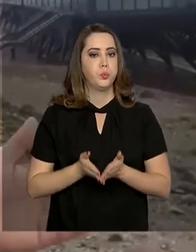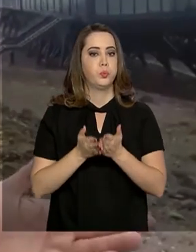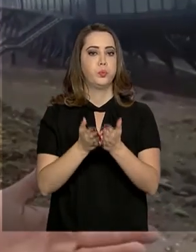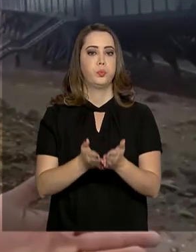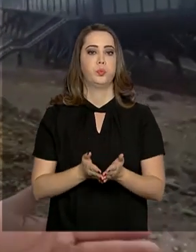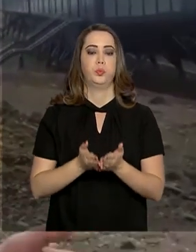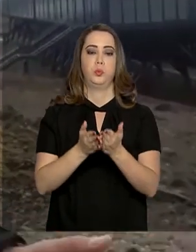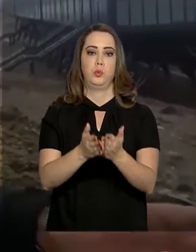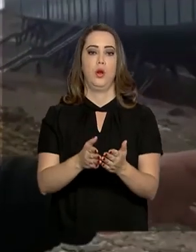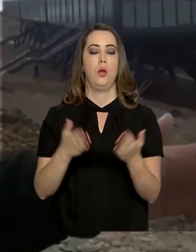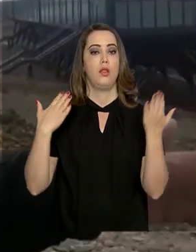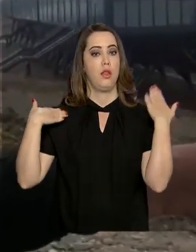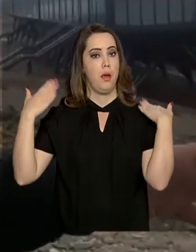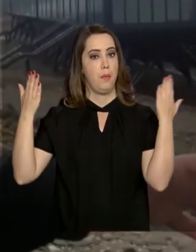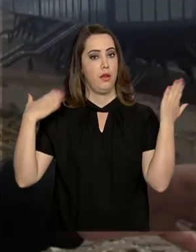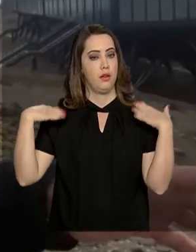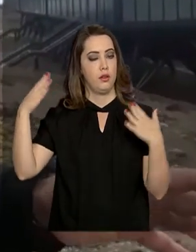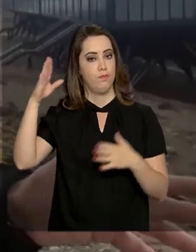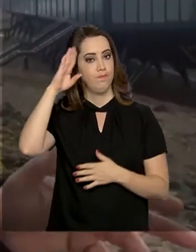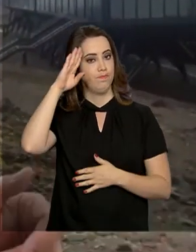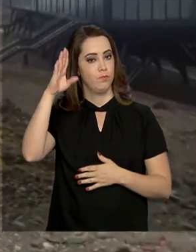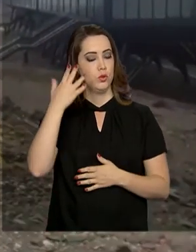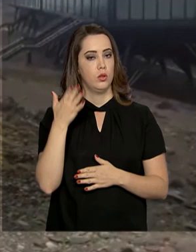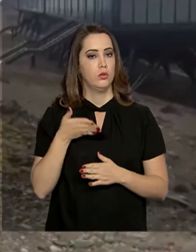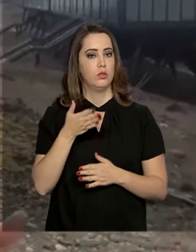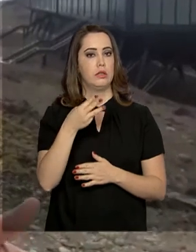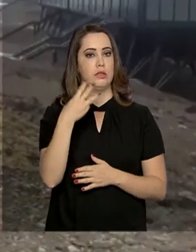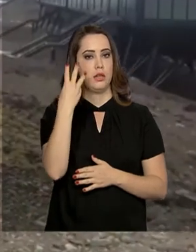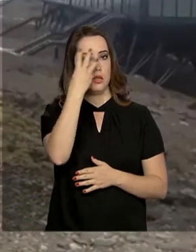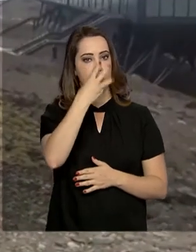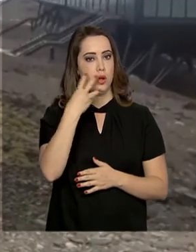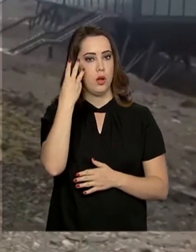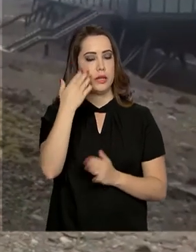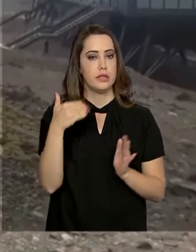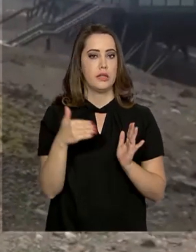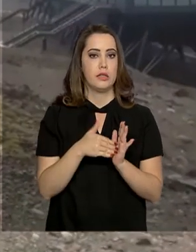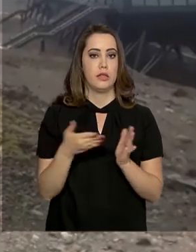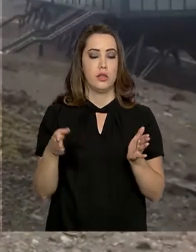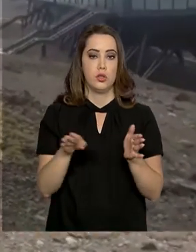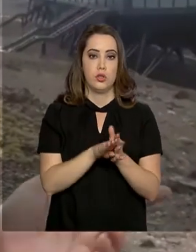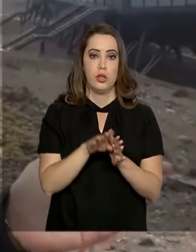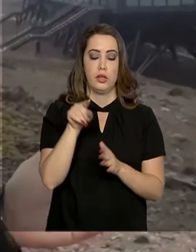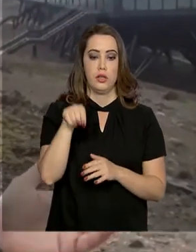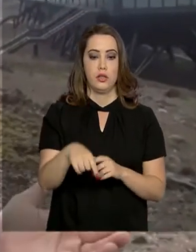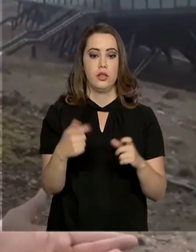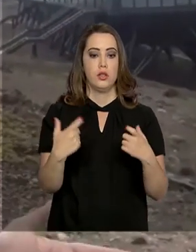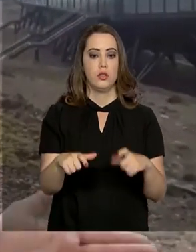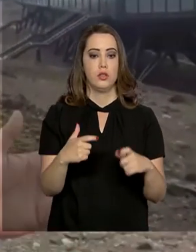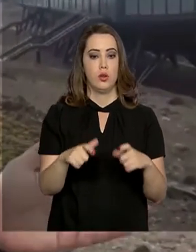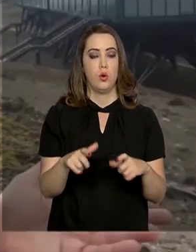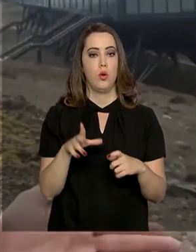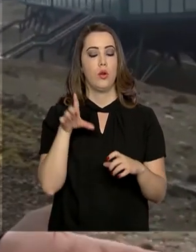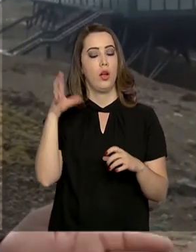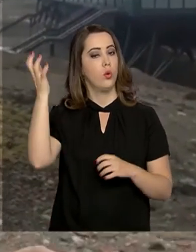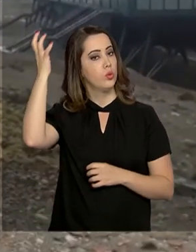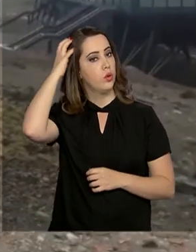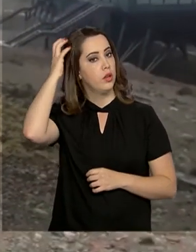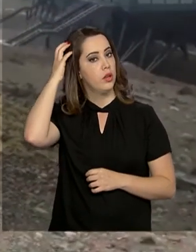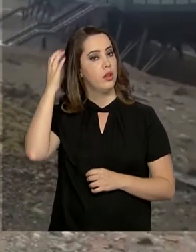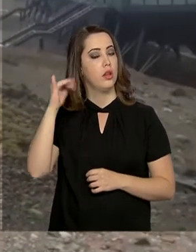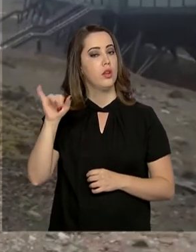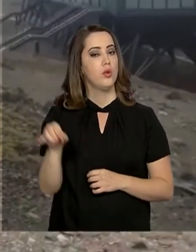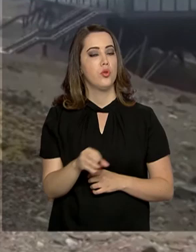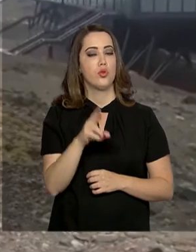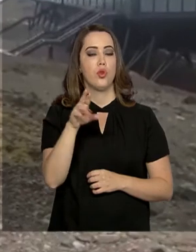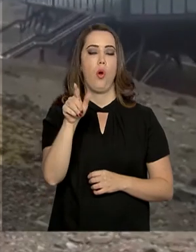da Marinha do Brasil, e fazem uma navegação de cerca de três horas até chegar aqui à Península Keller, na ilha de Rei Jorge, onde fica a